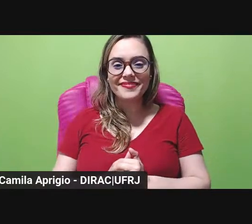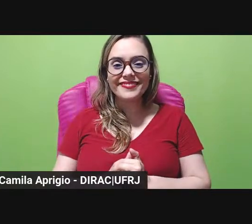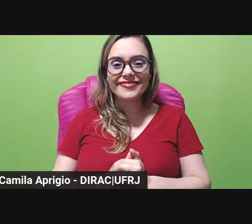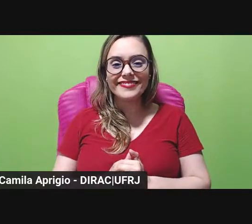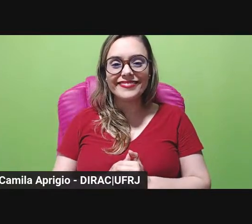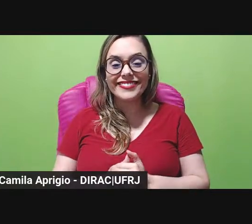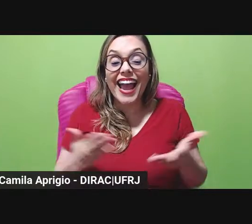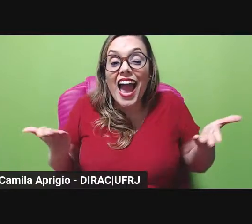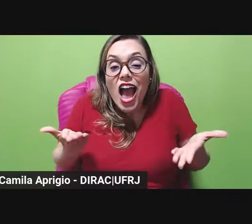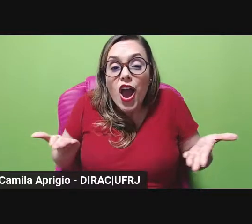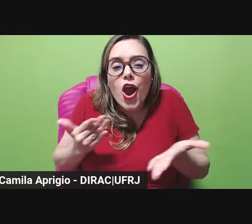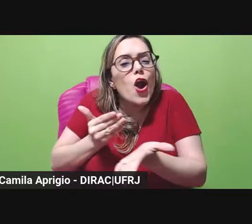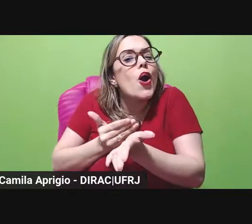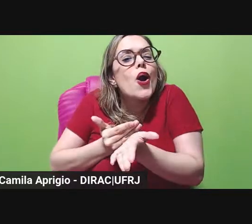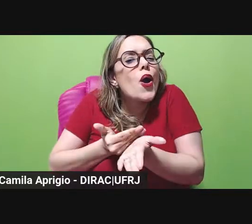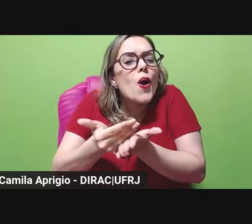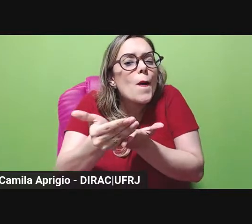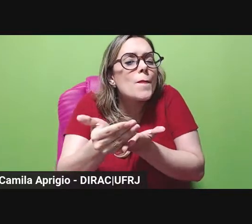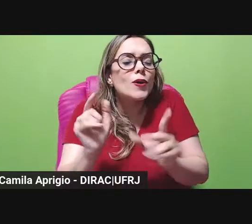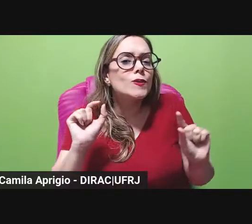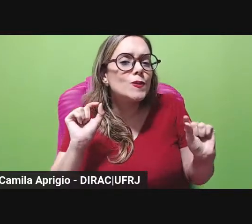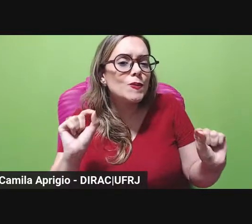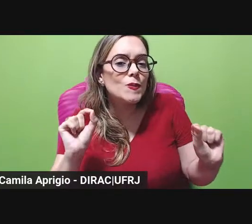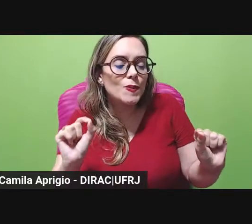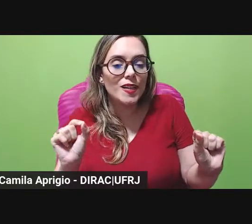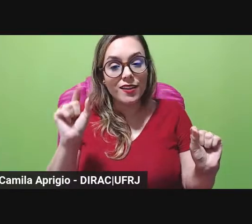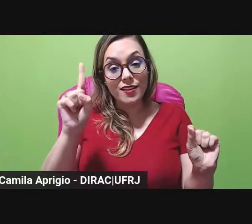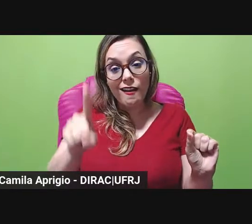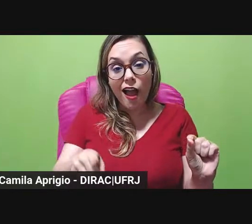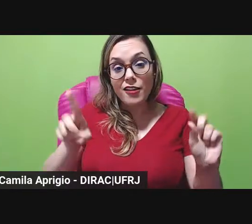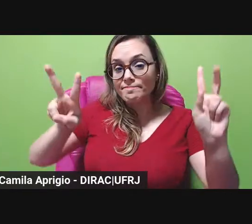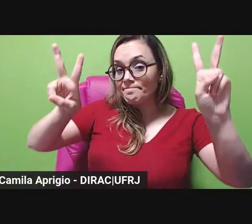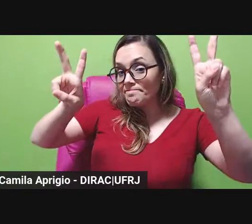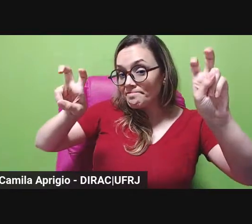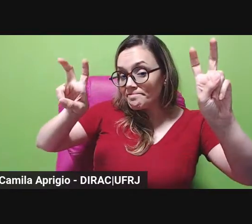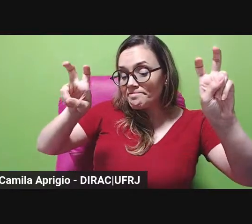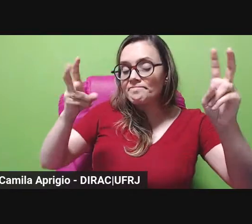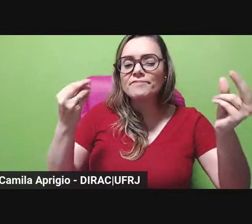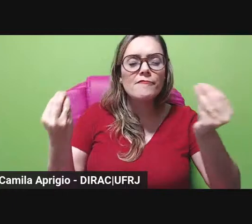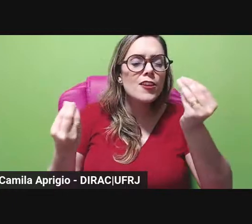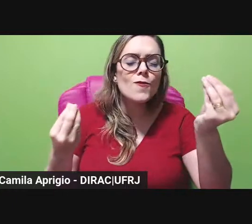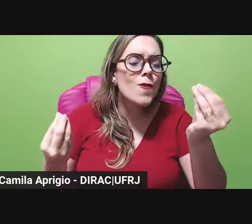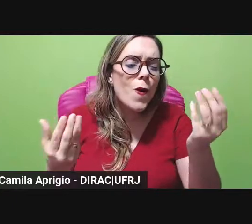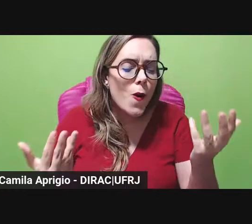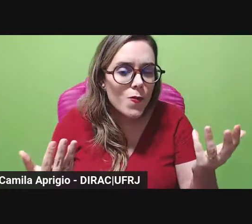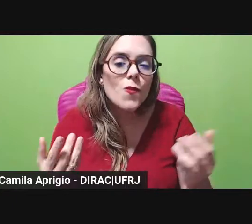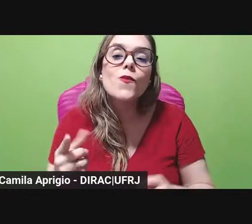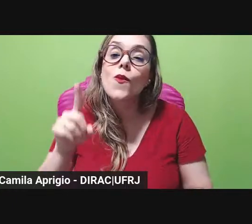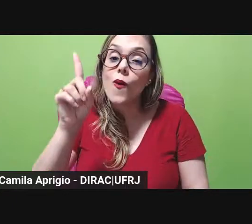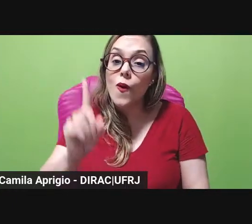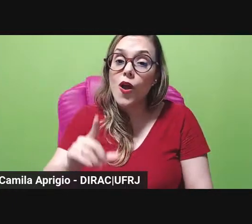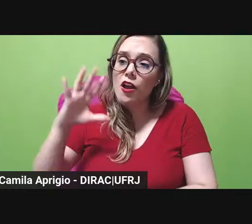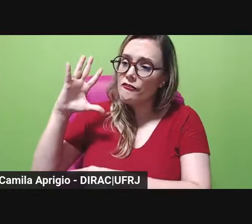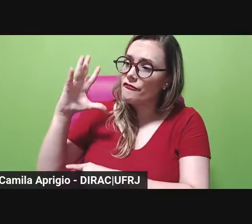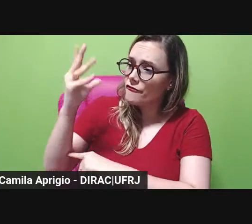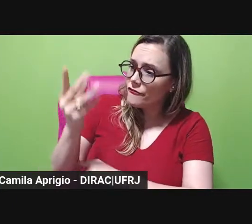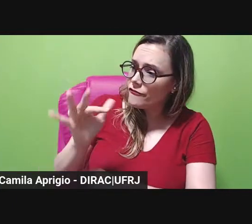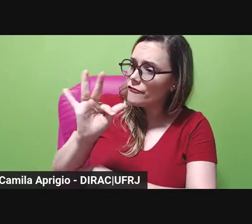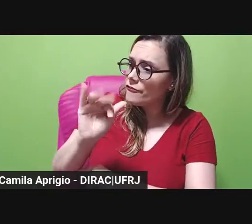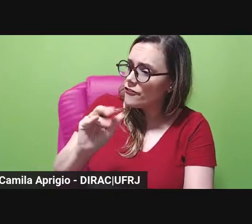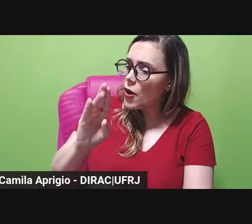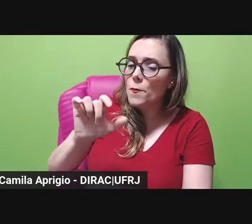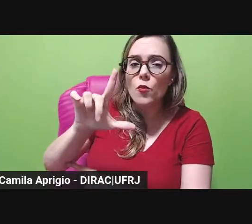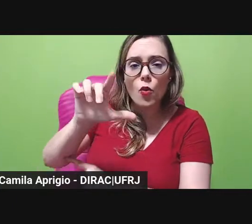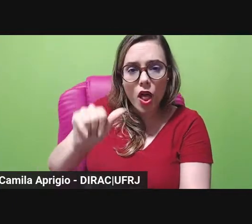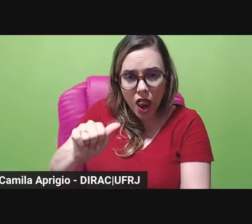começo falando então que essa que essa expressão fábula exópica que aparece